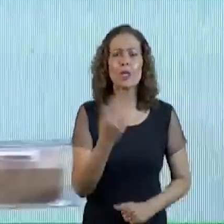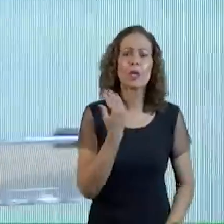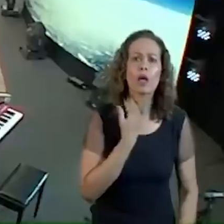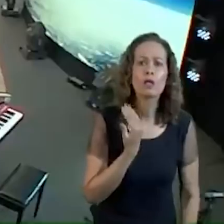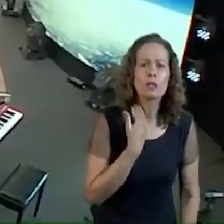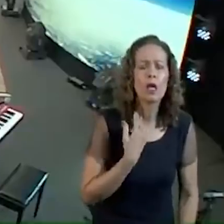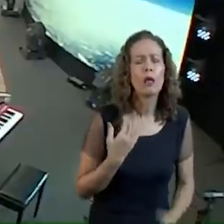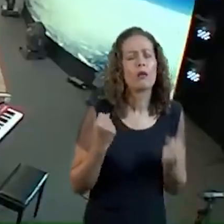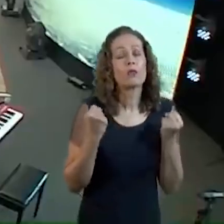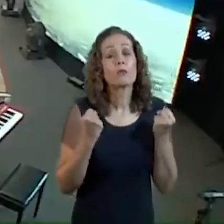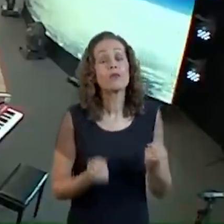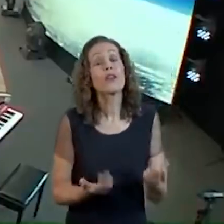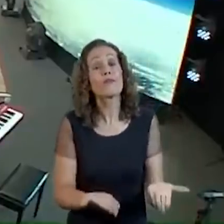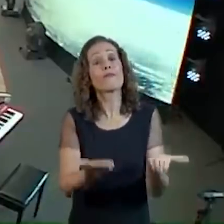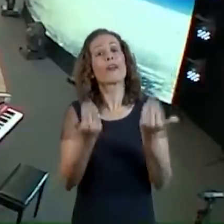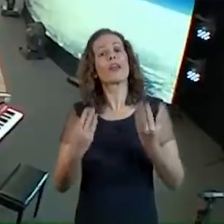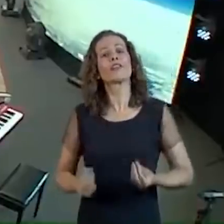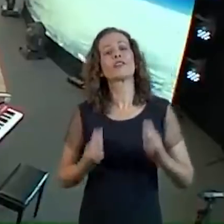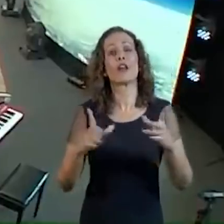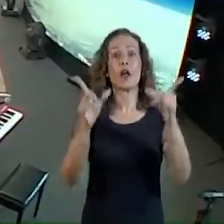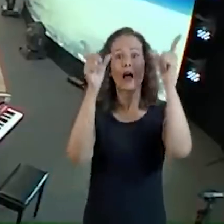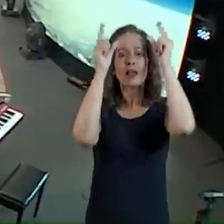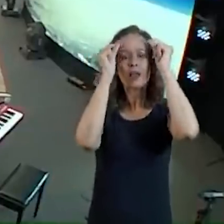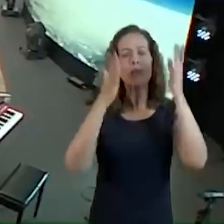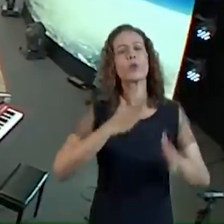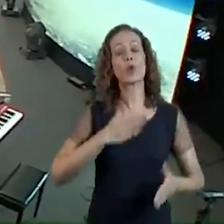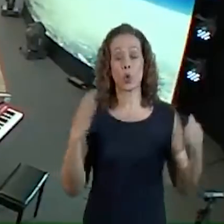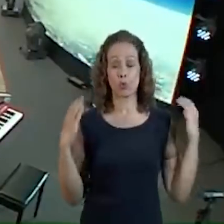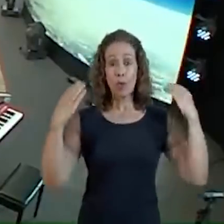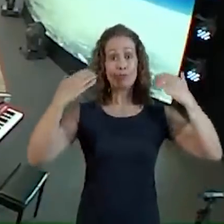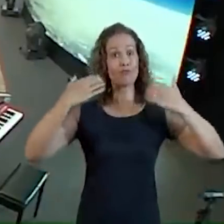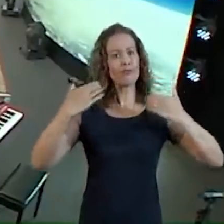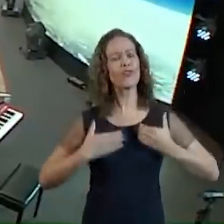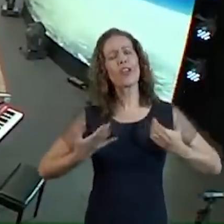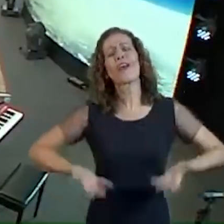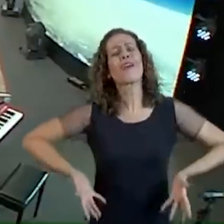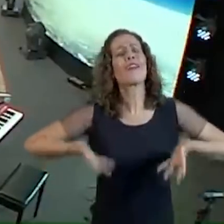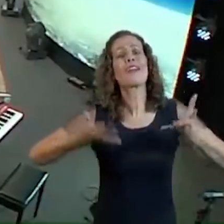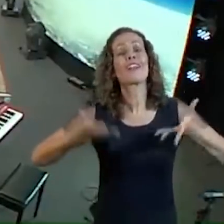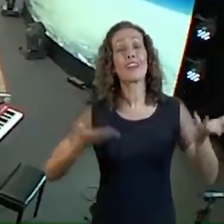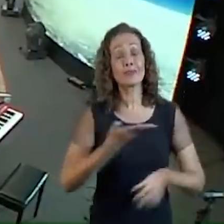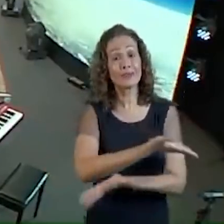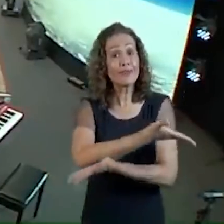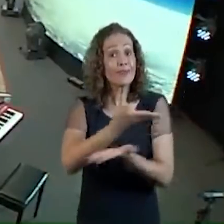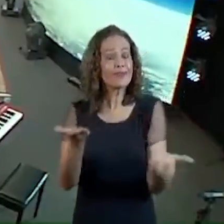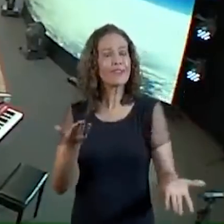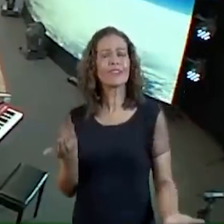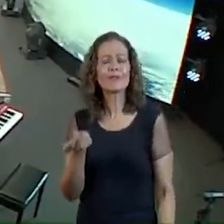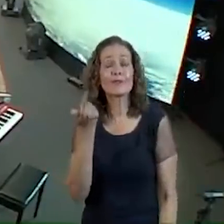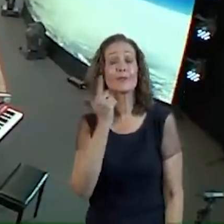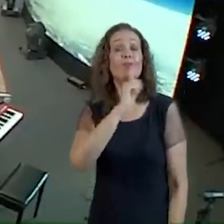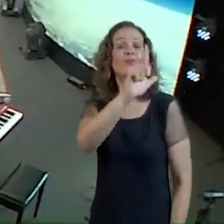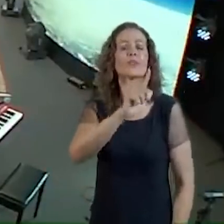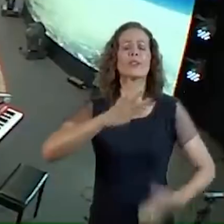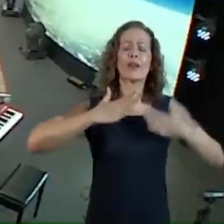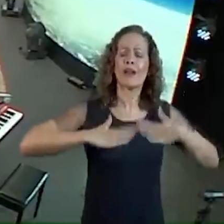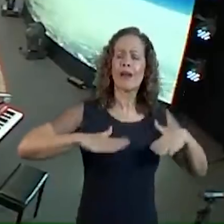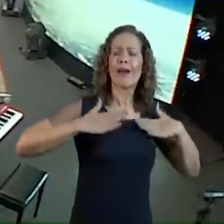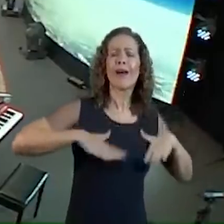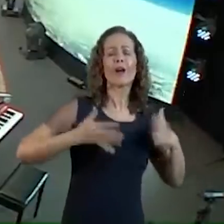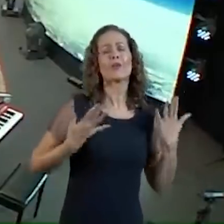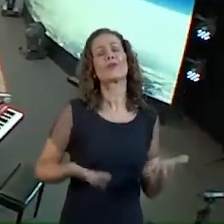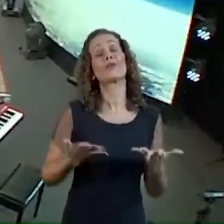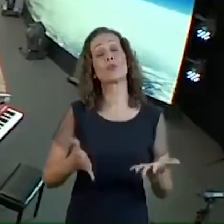aliviarei Tomai sobre vós o meu julgo E aprendei de mim Que sou manso e humilde de coração E encontrarei Refrigério Para as vossas almas Porque o meu